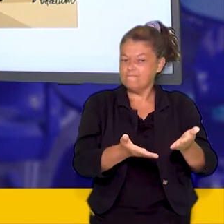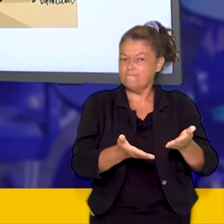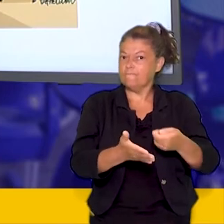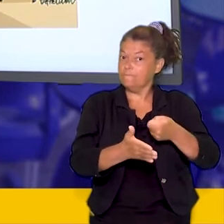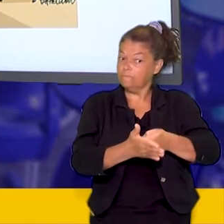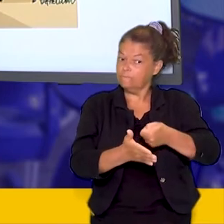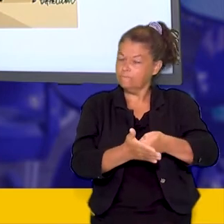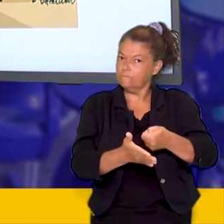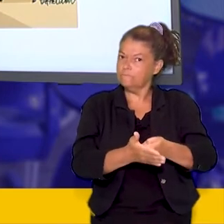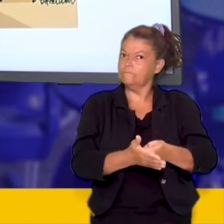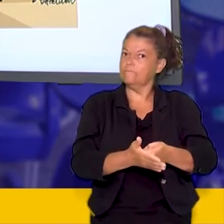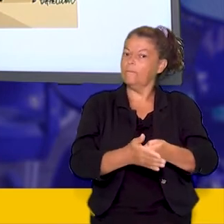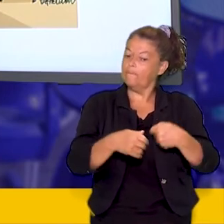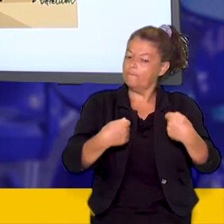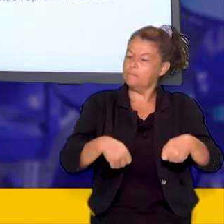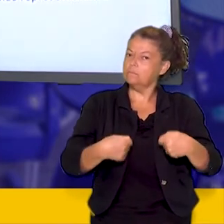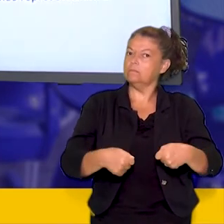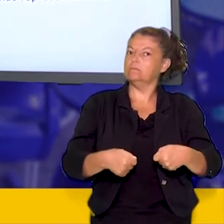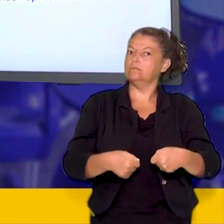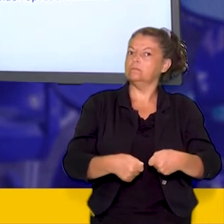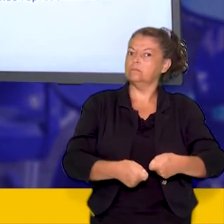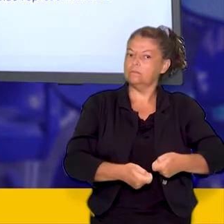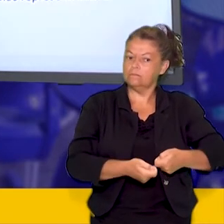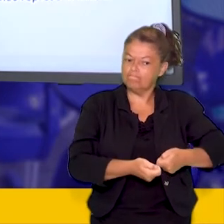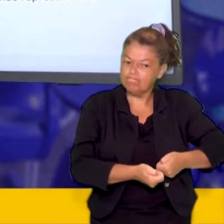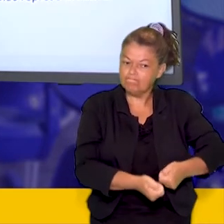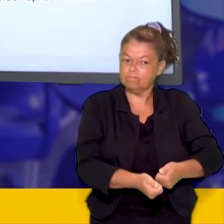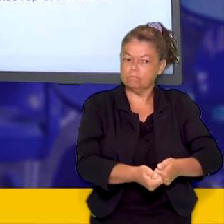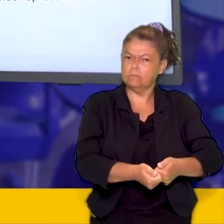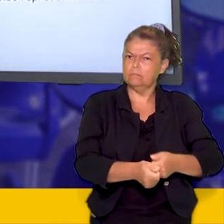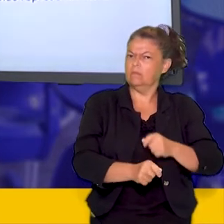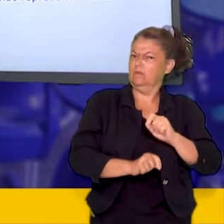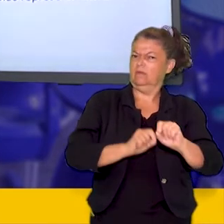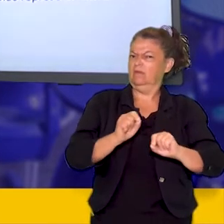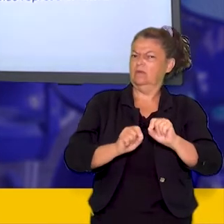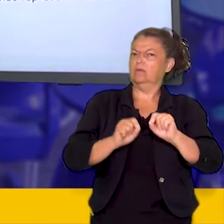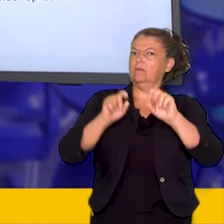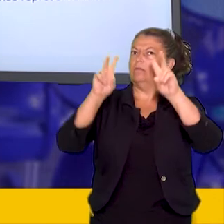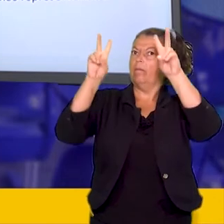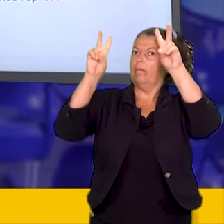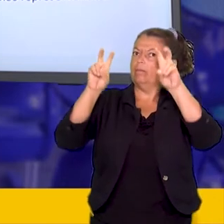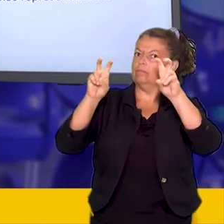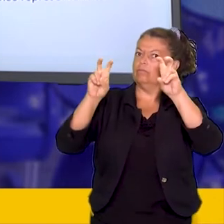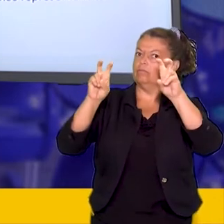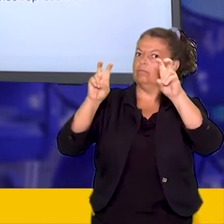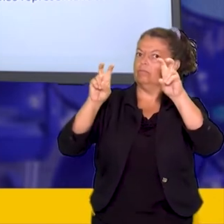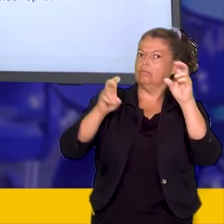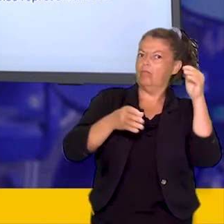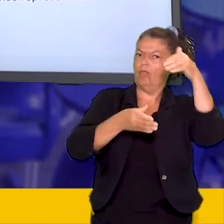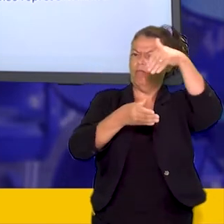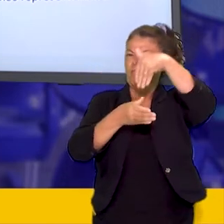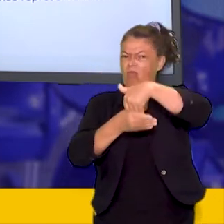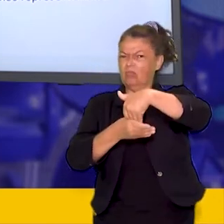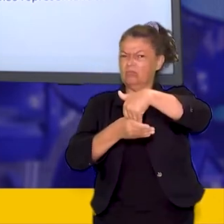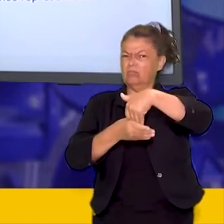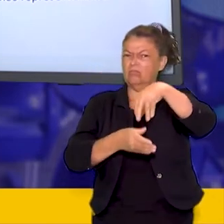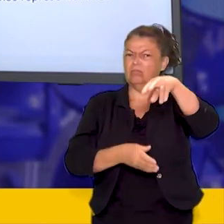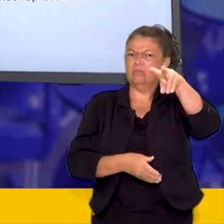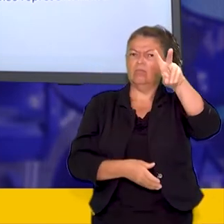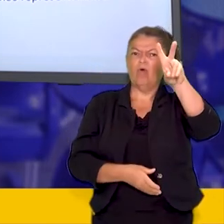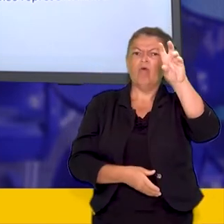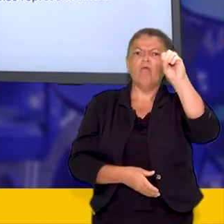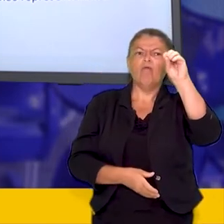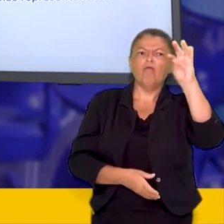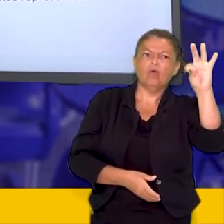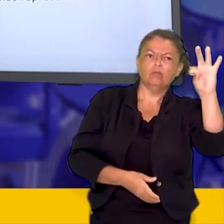local de votação. O que vem a ser esse voto de cabresto? Tanto